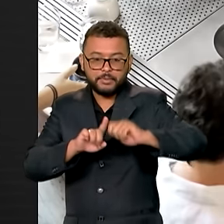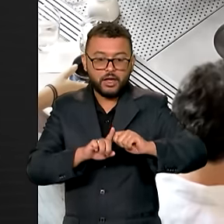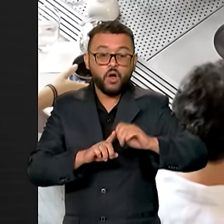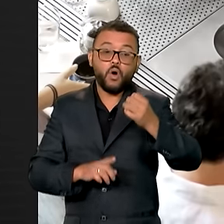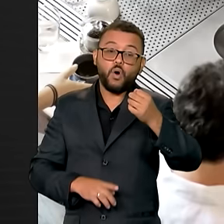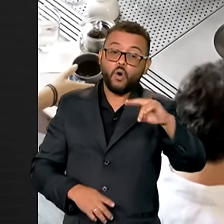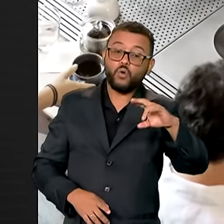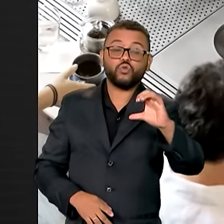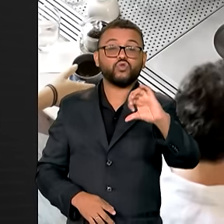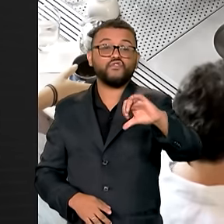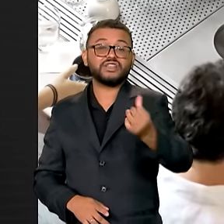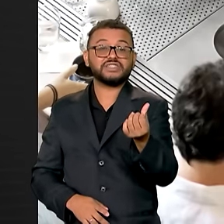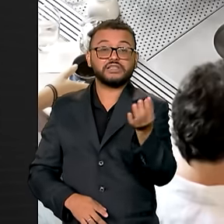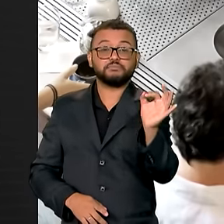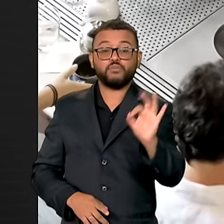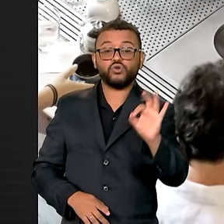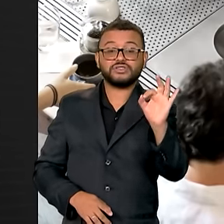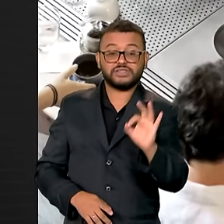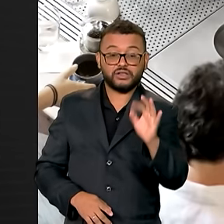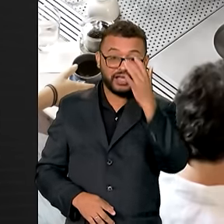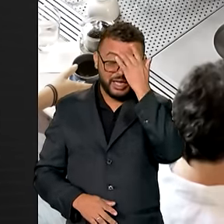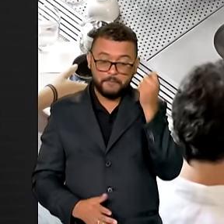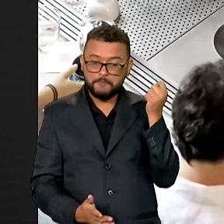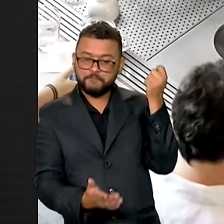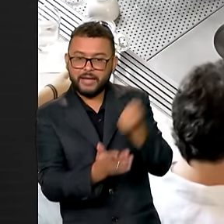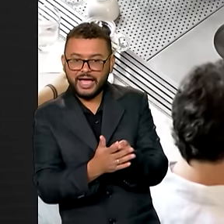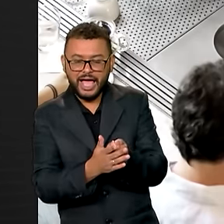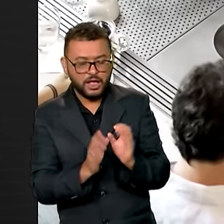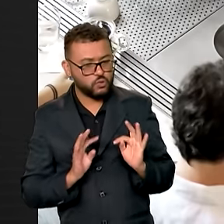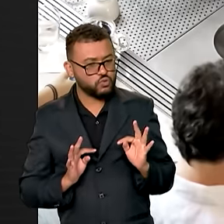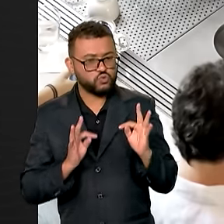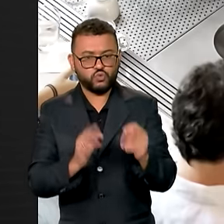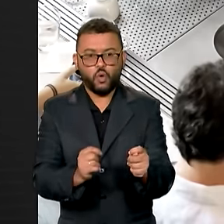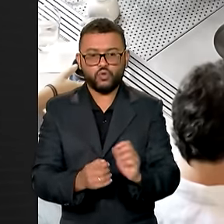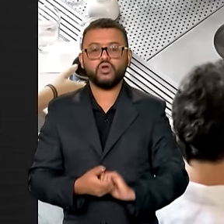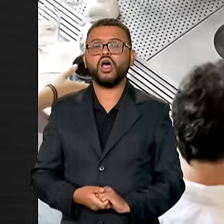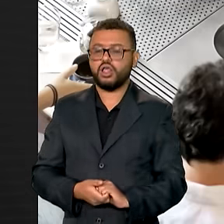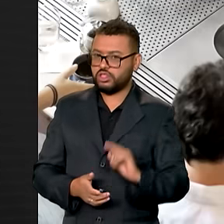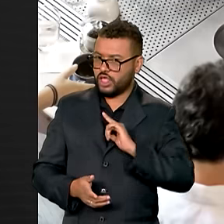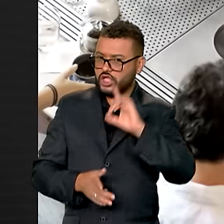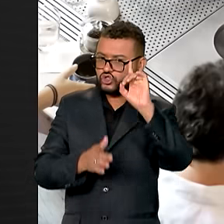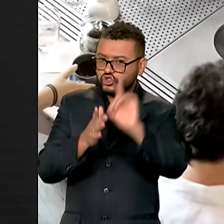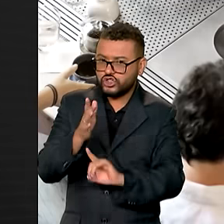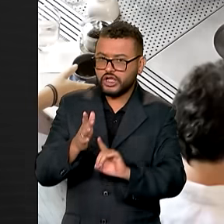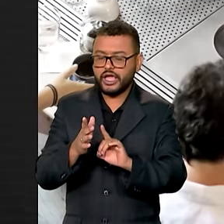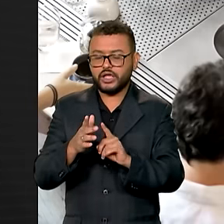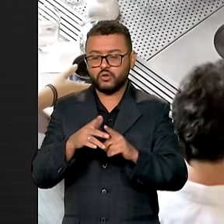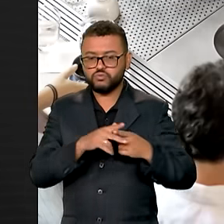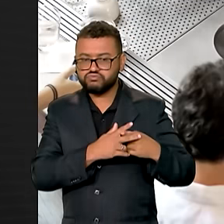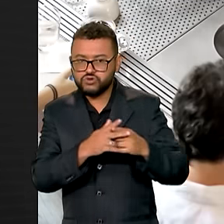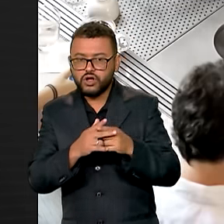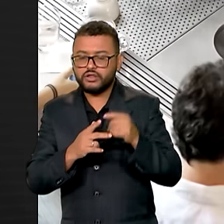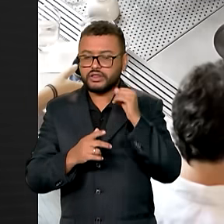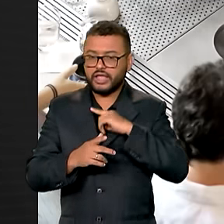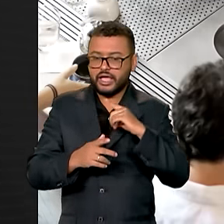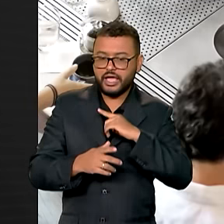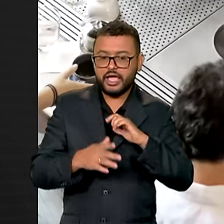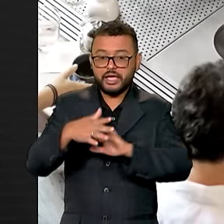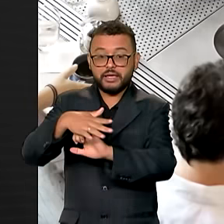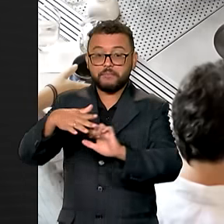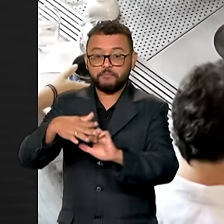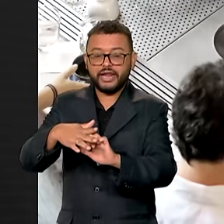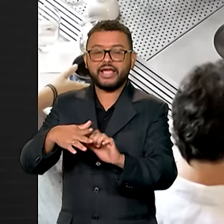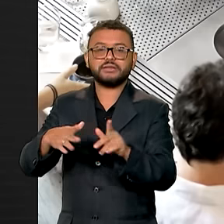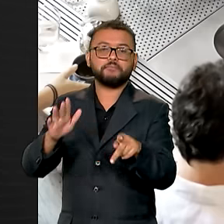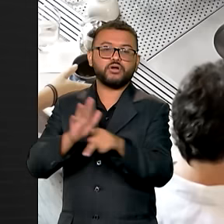96% para quem pagar a dívida à vista. Tem direito à renegociação empresas com